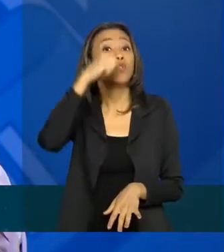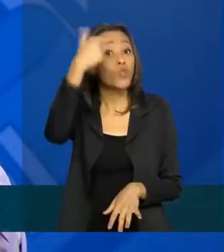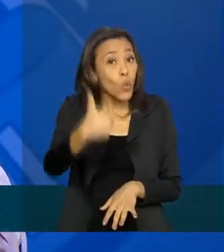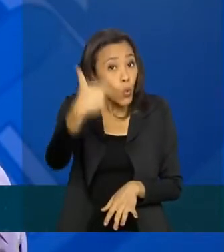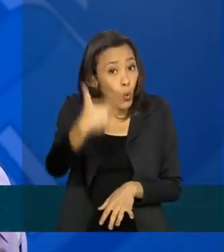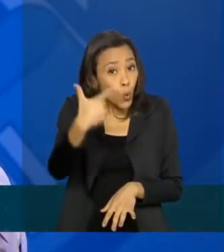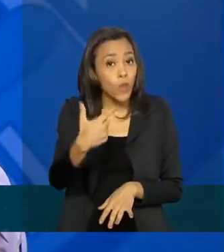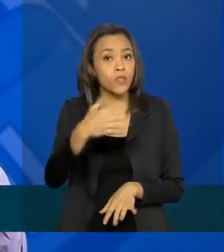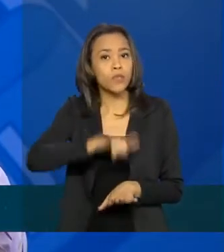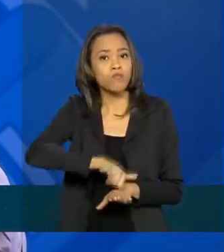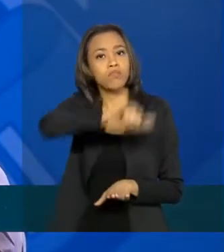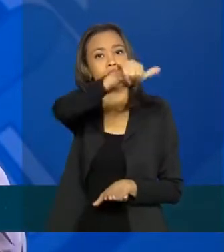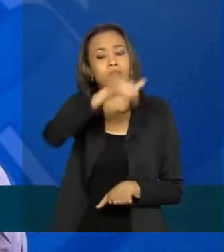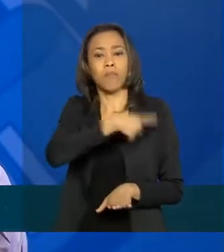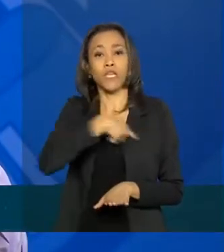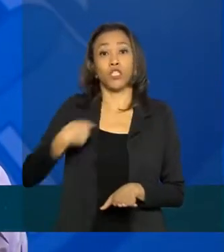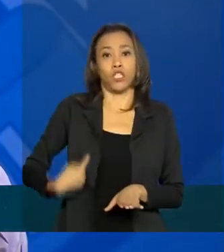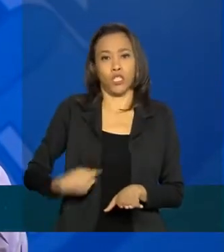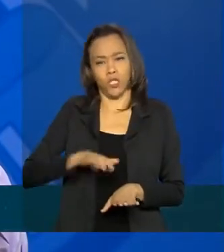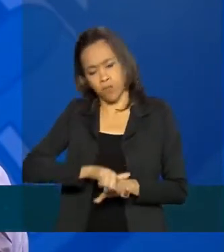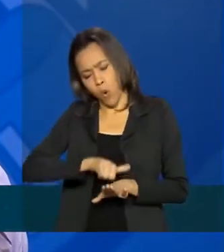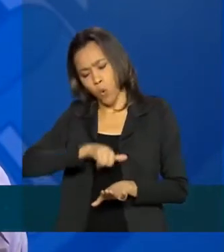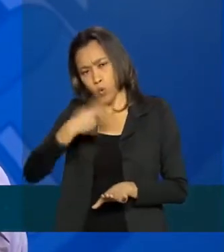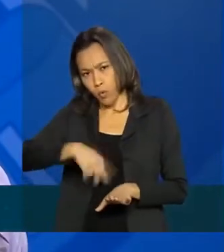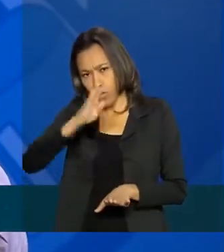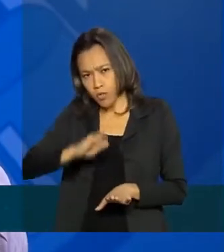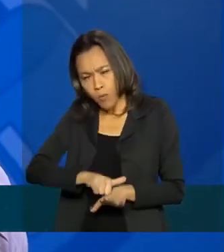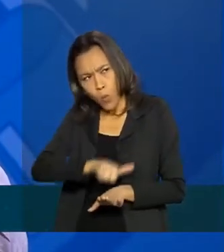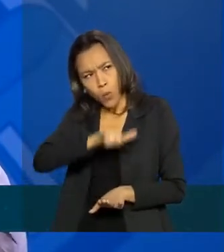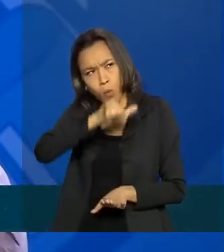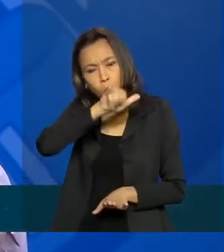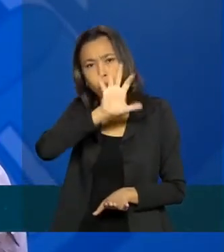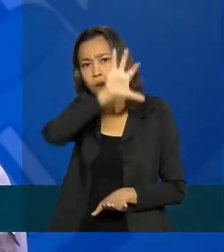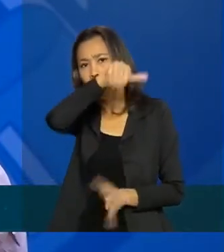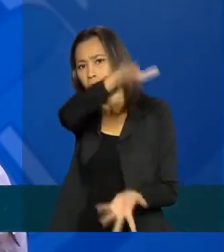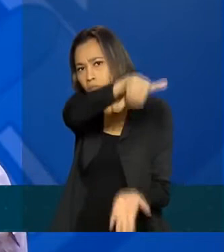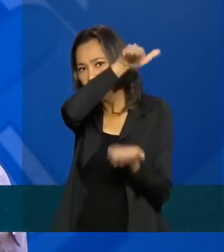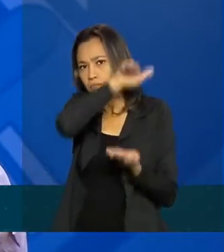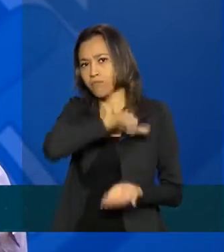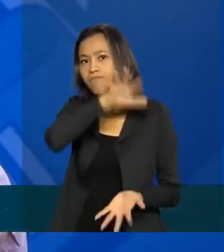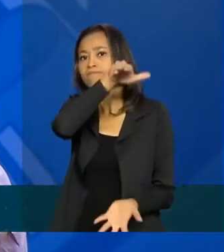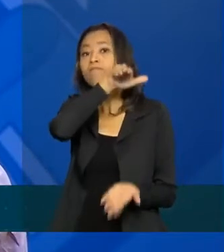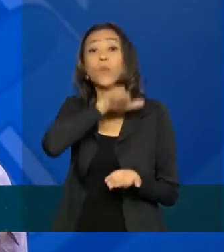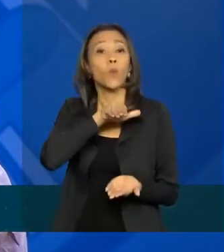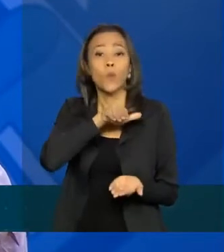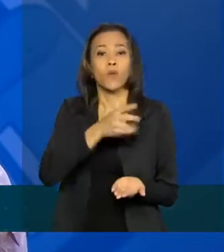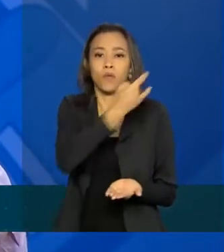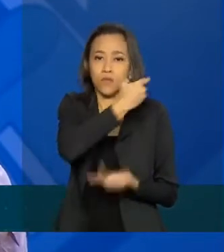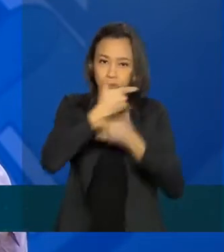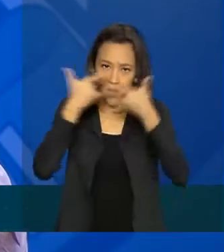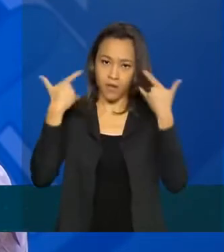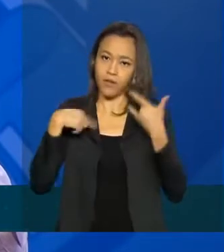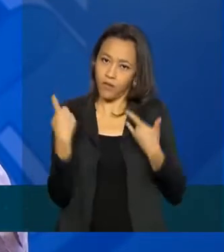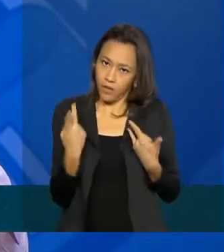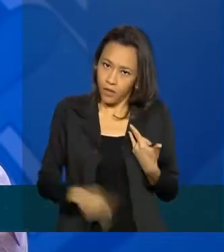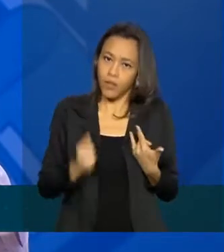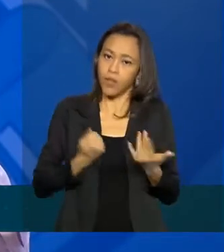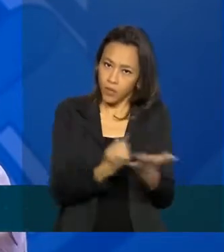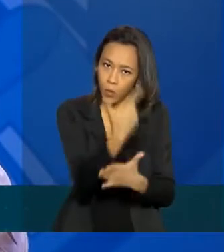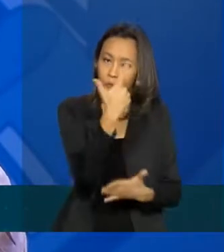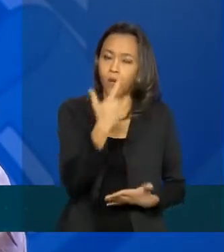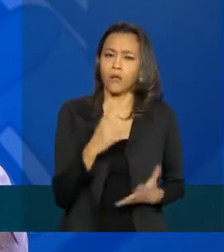aeronaves para a China para trazer para o Brasil essas máscaras que estão sendo adquiridas, num